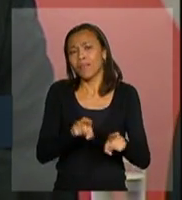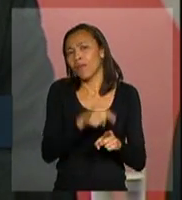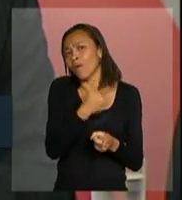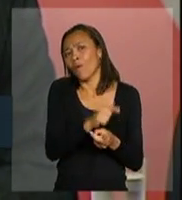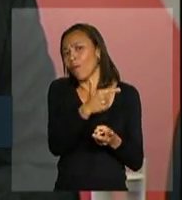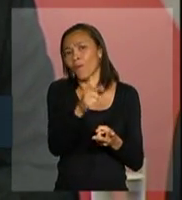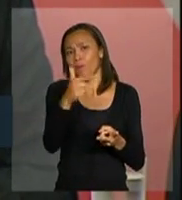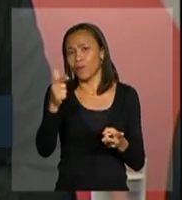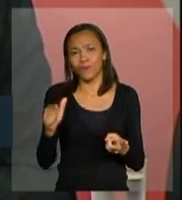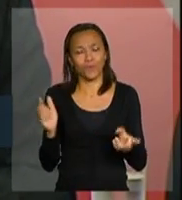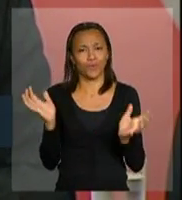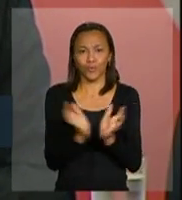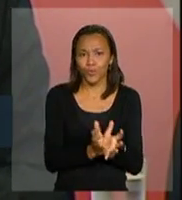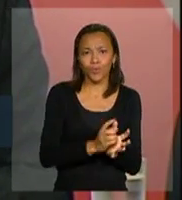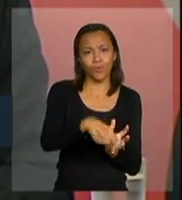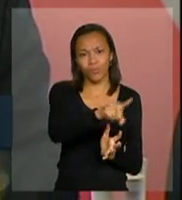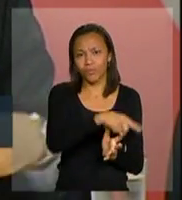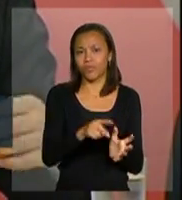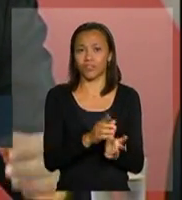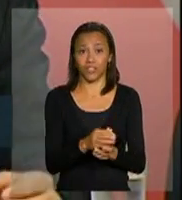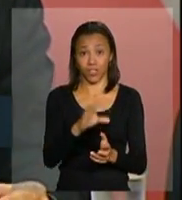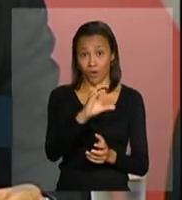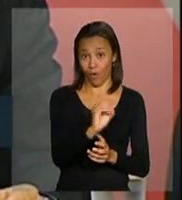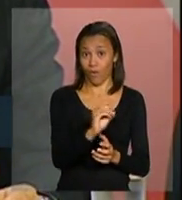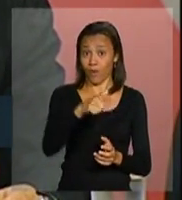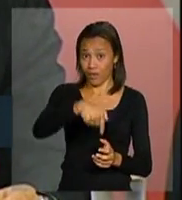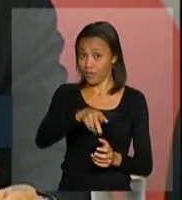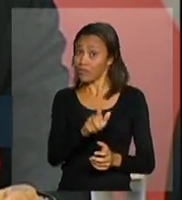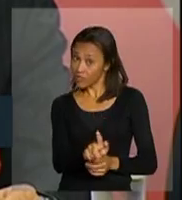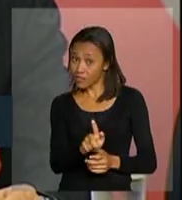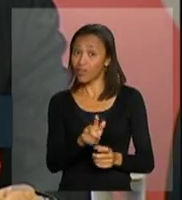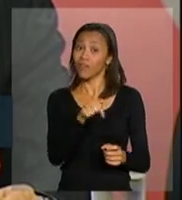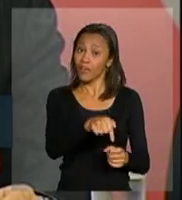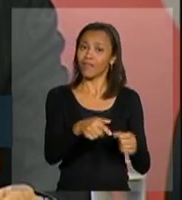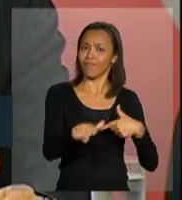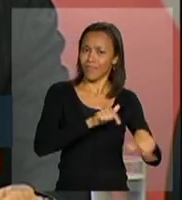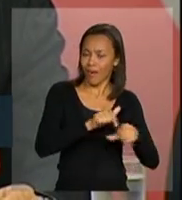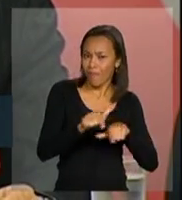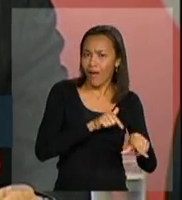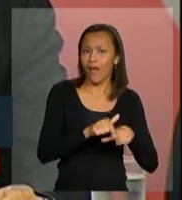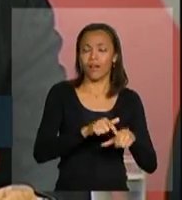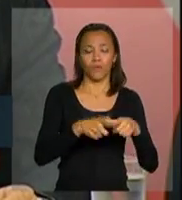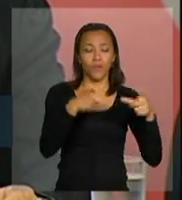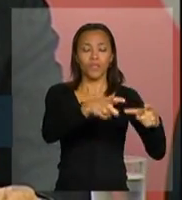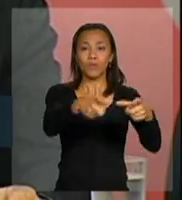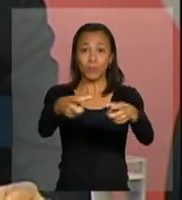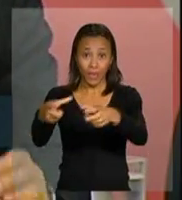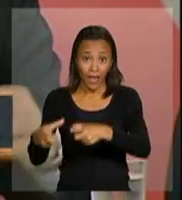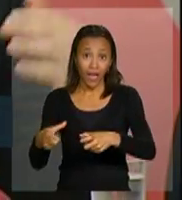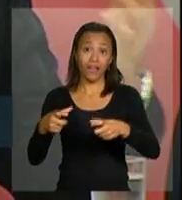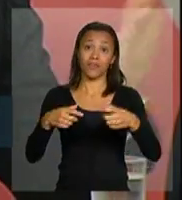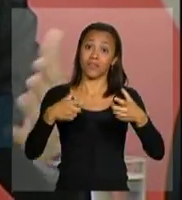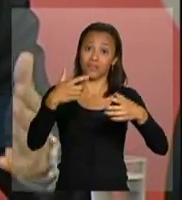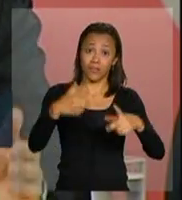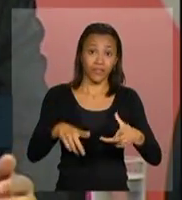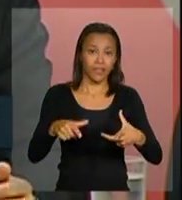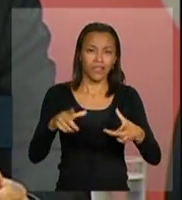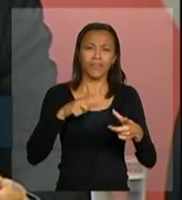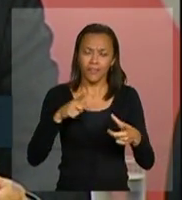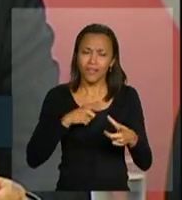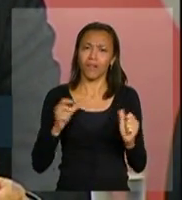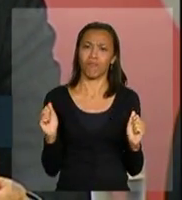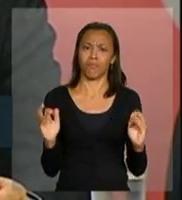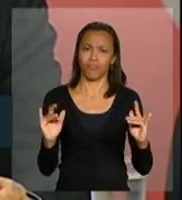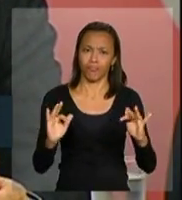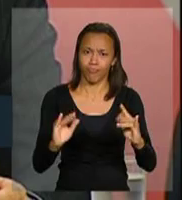com organizações não governamentais que atuam em regiões, bairros, locais de concentração